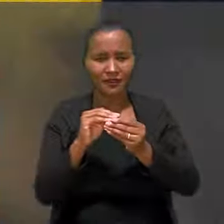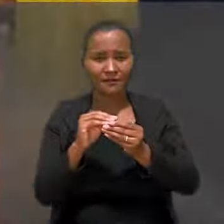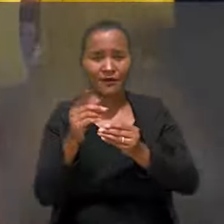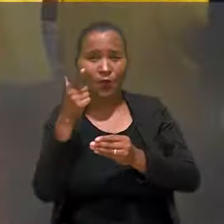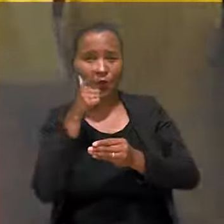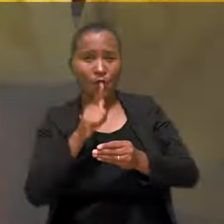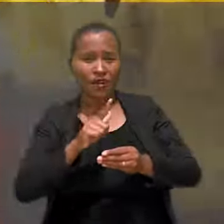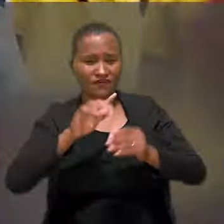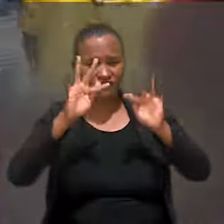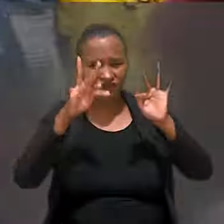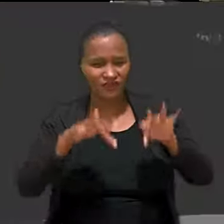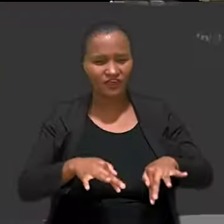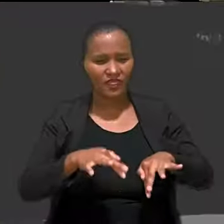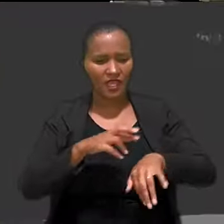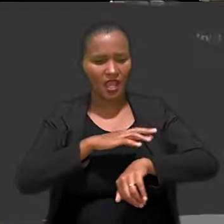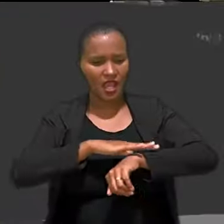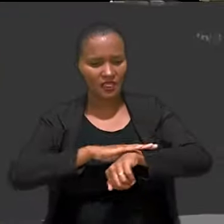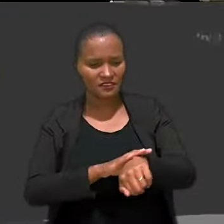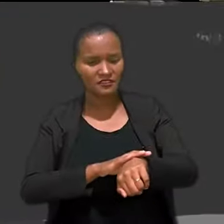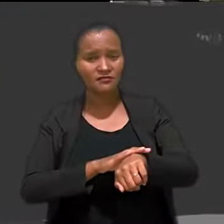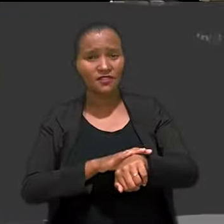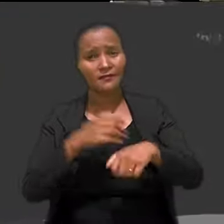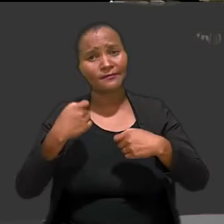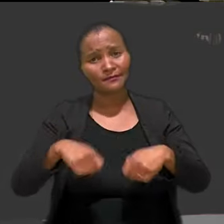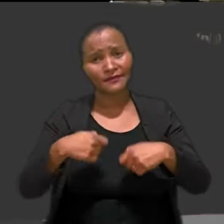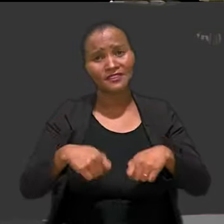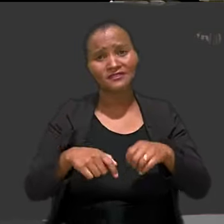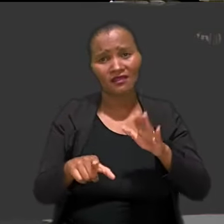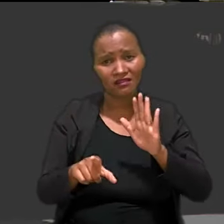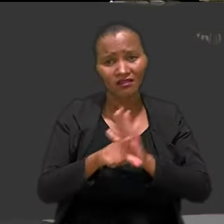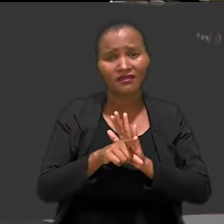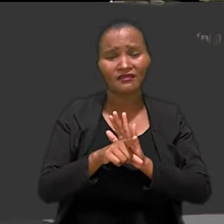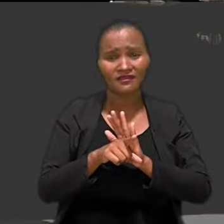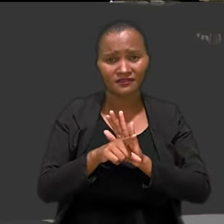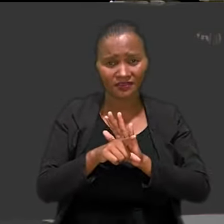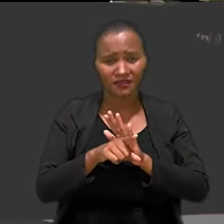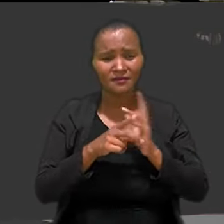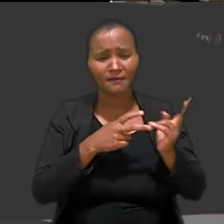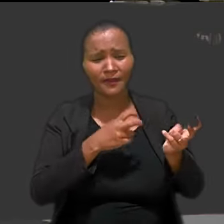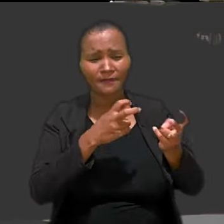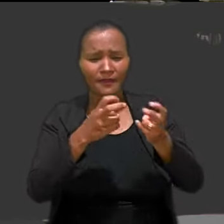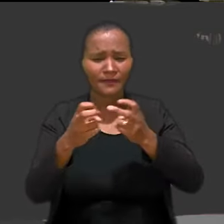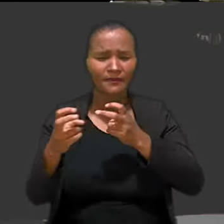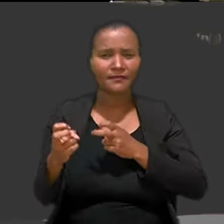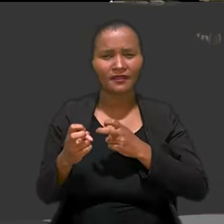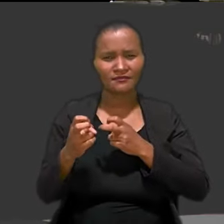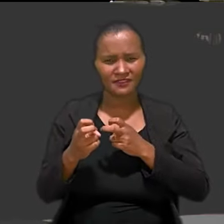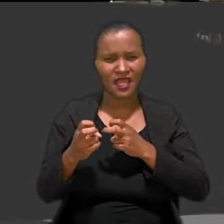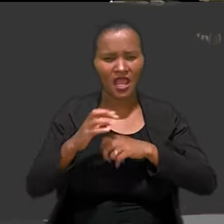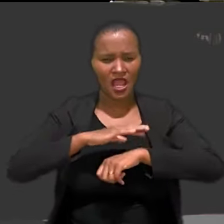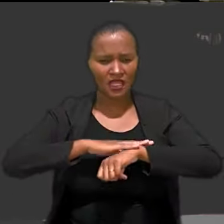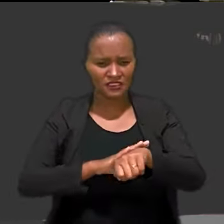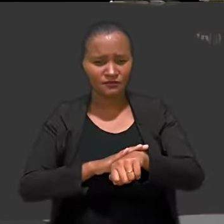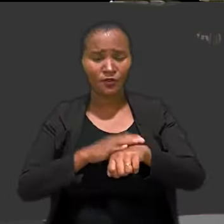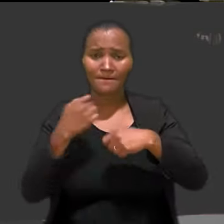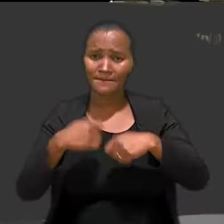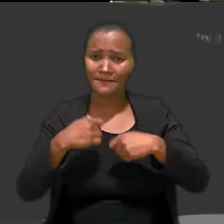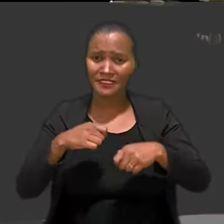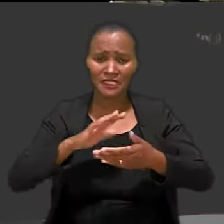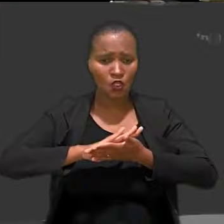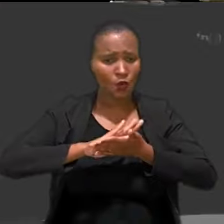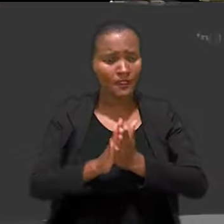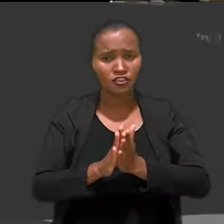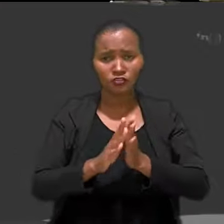Nós temos que compreender que para poder combater o racismo, você precisa combater a partir, primeiro lugar, de aplicação da lei. Os casos que têm identificação de